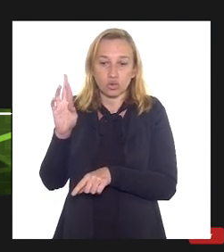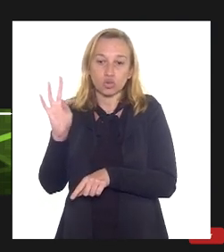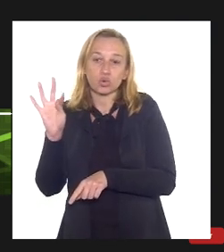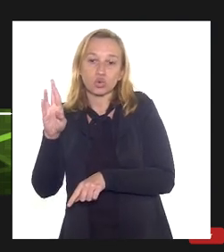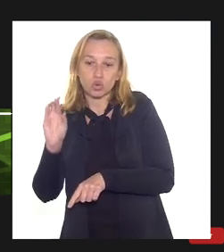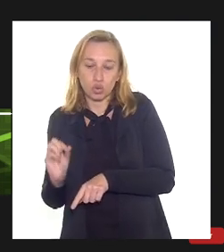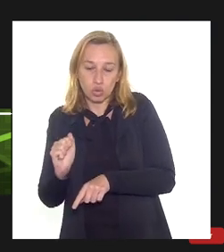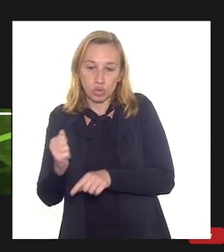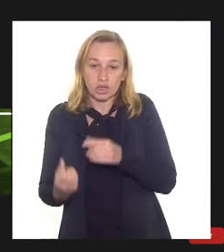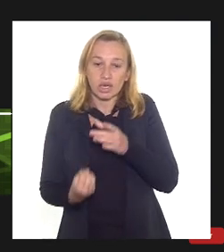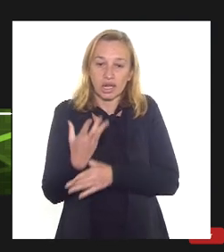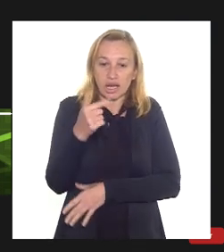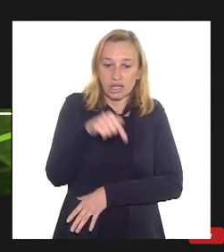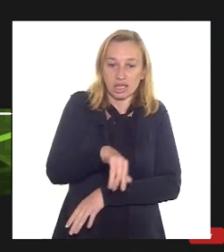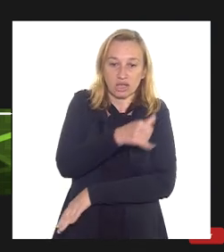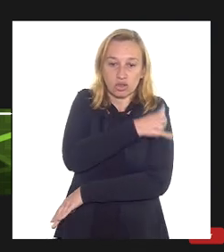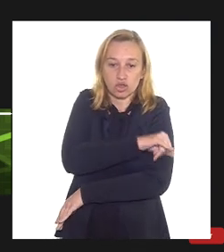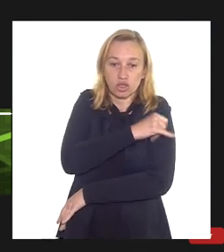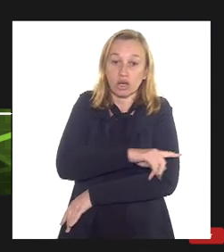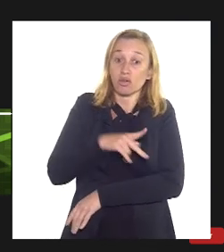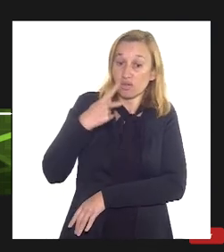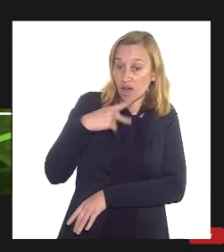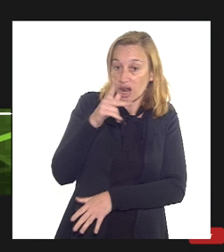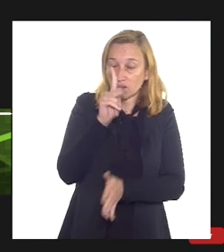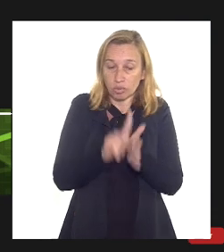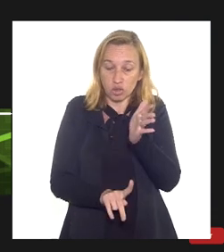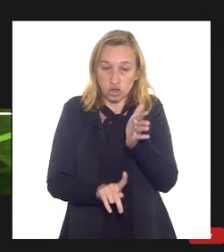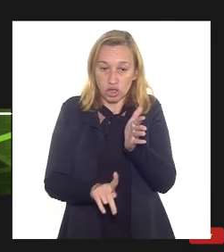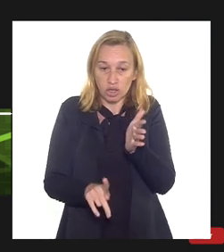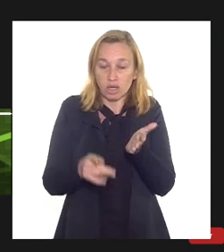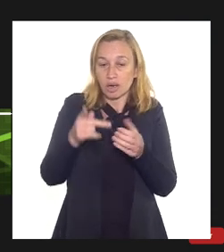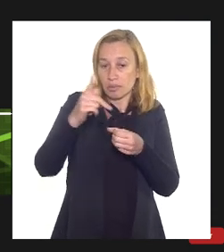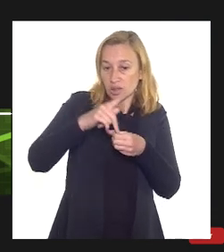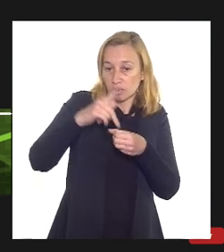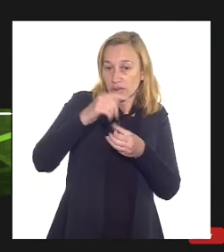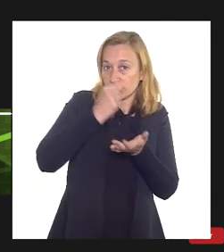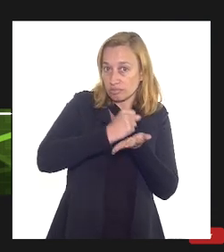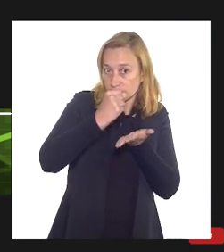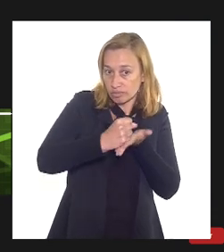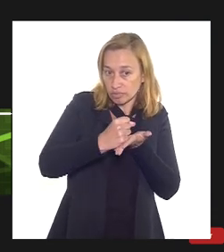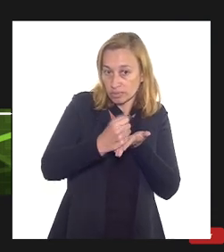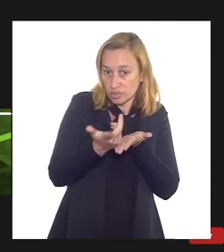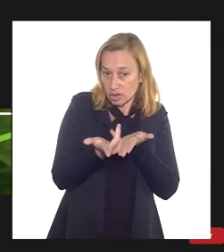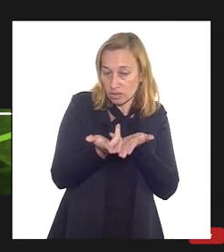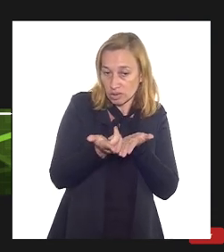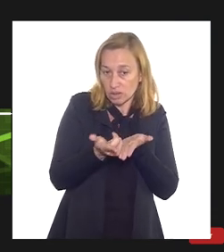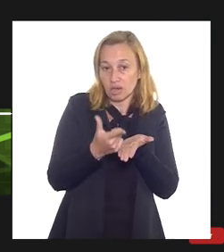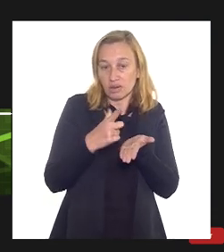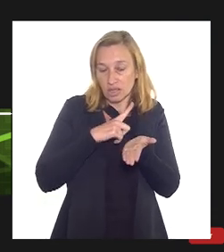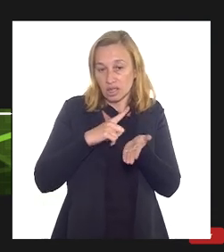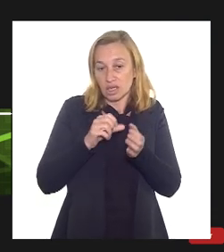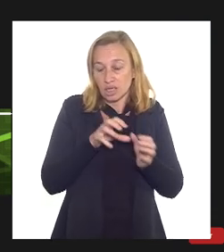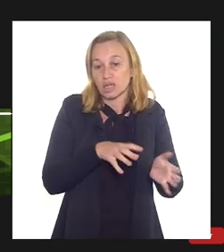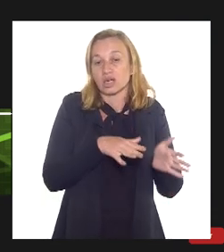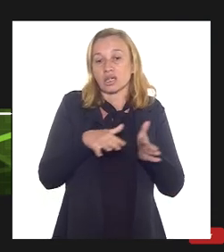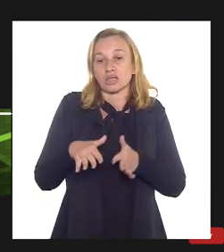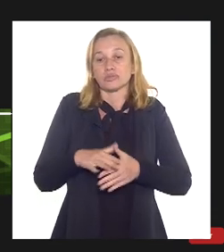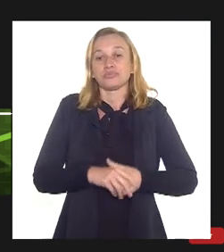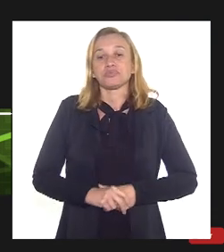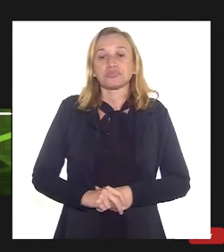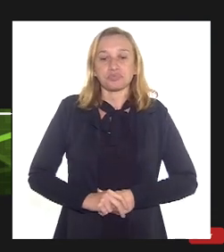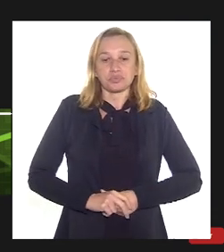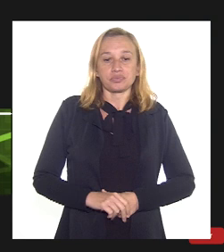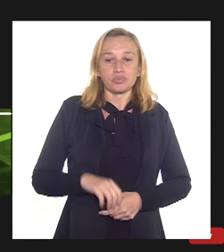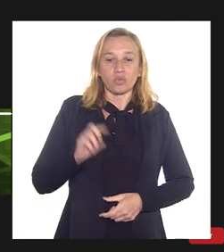E aí, eu vou citar o projeto que a Petrobras vai contratar, quer dizer, esse vai ser um duto de transporte, conforme o regulamento aqui da